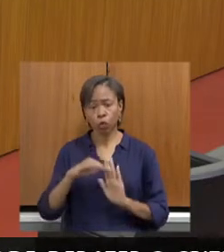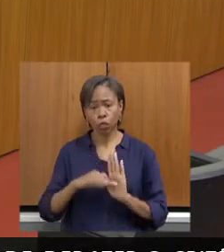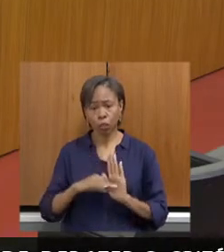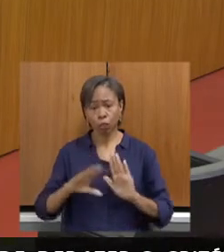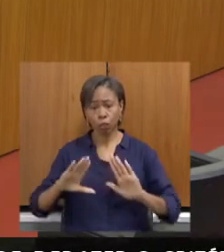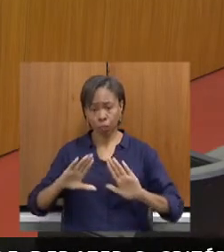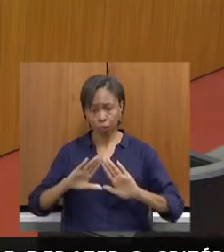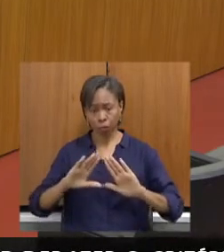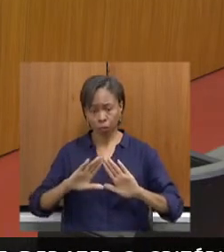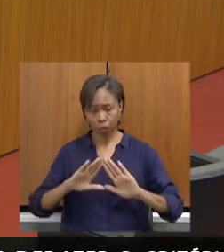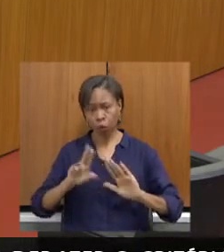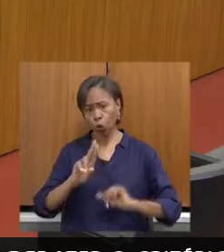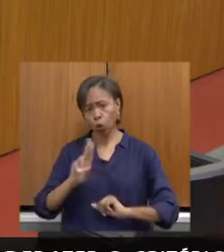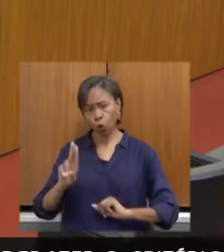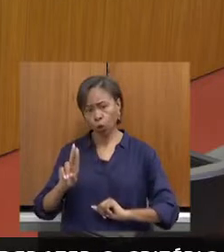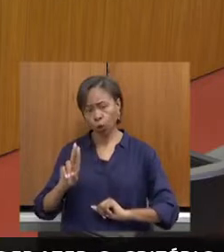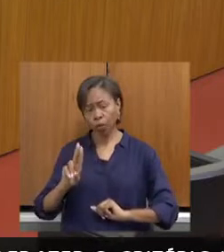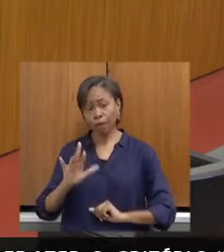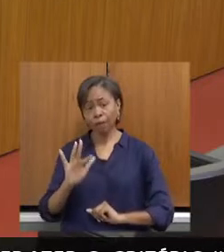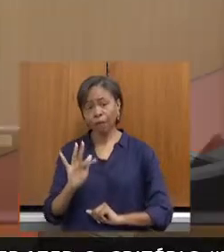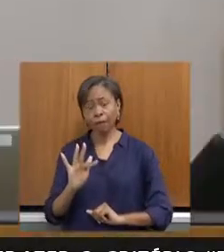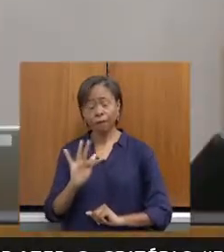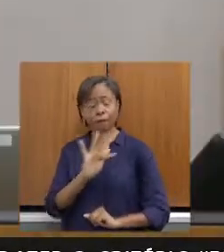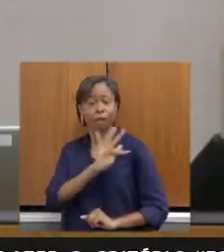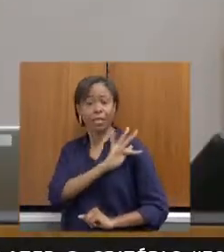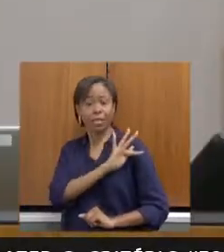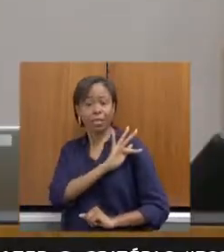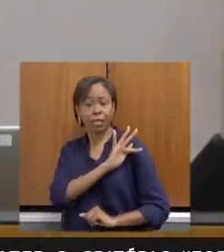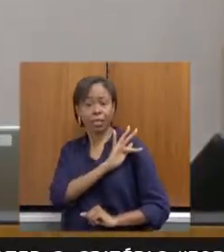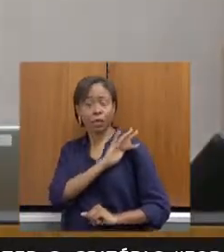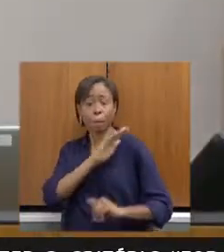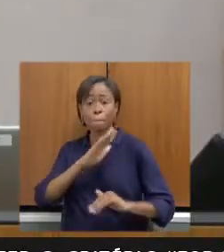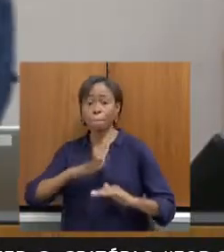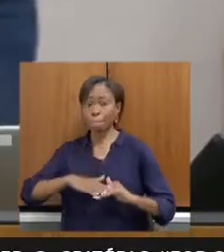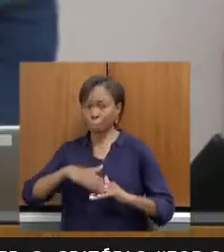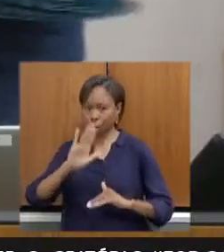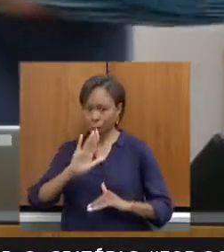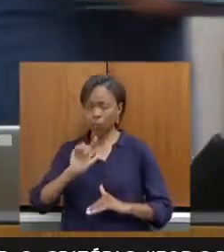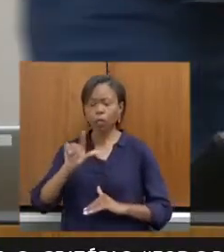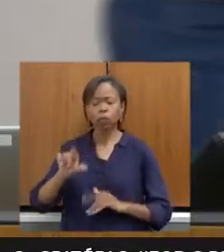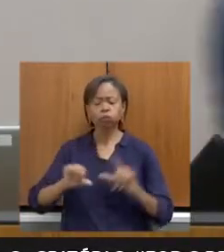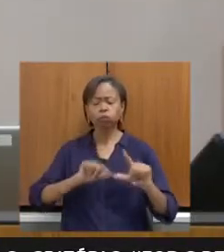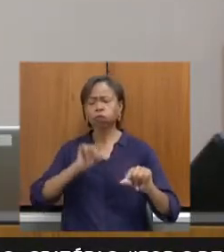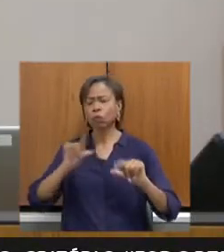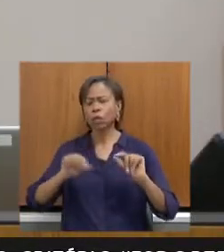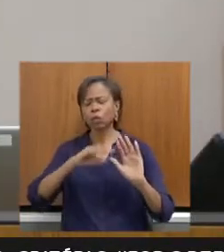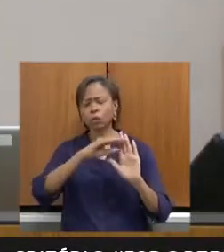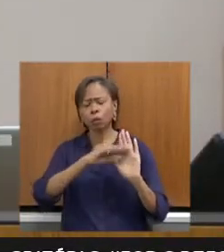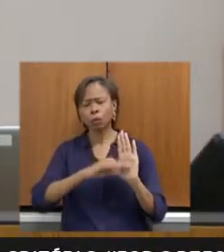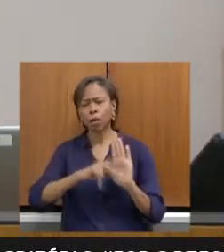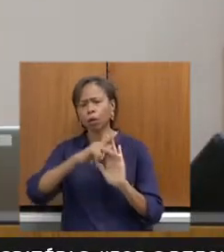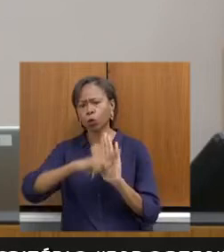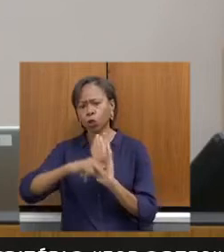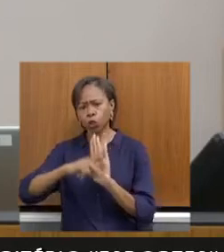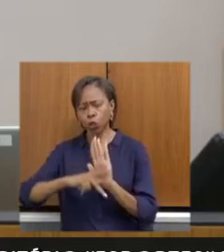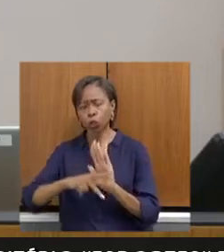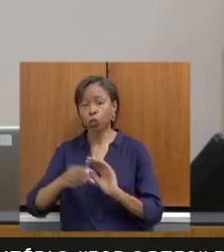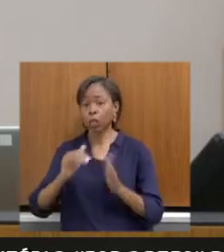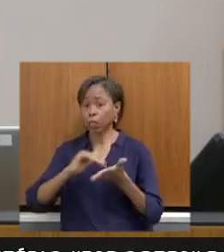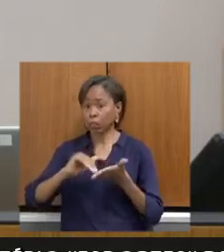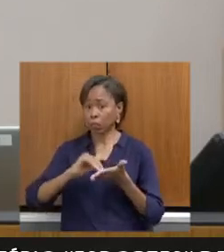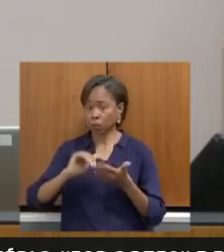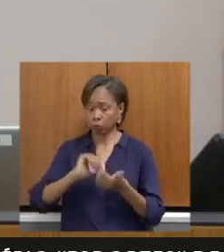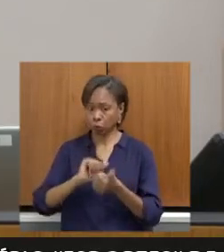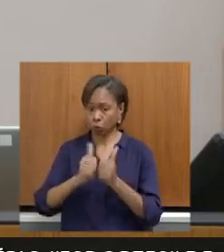chamado Fiscaliza Mais, esta comissão escolheu, dentre os programas e projetos da Subsecretaria de